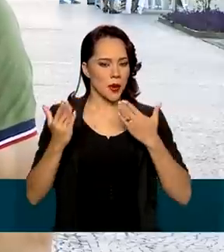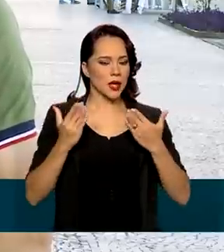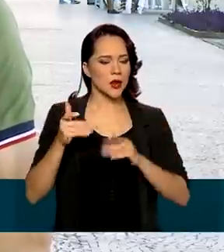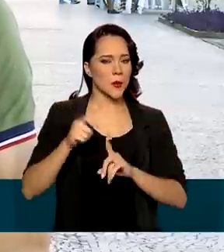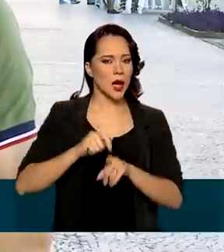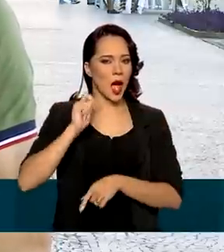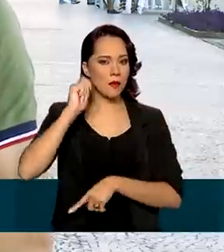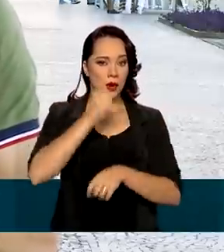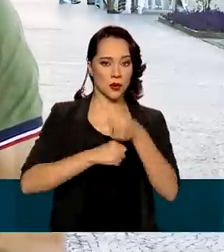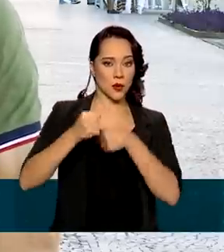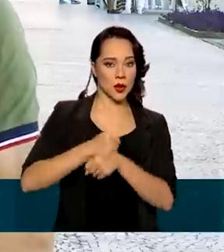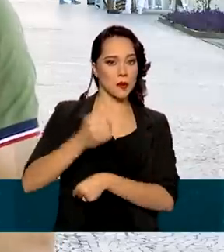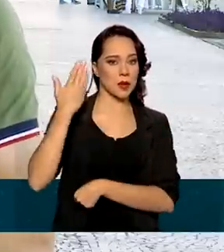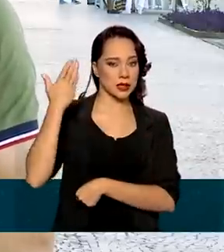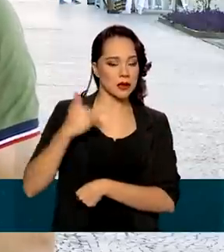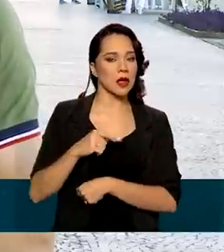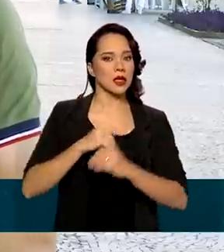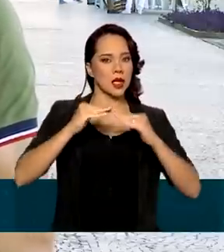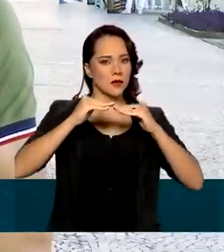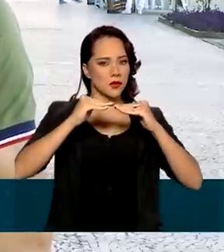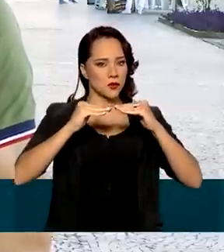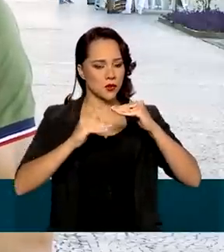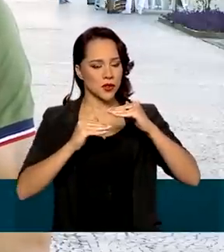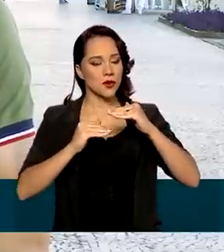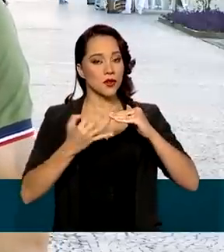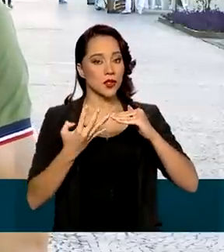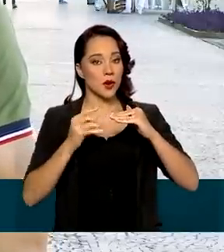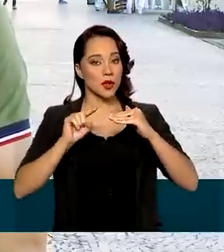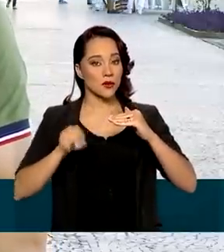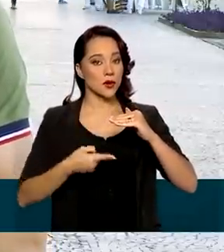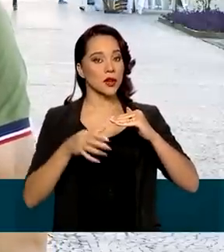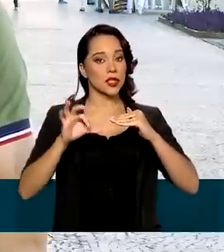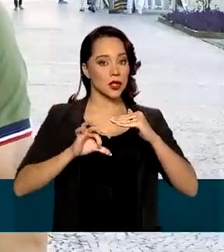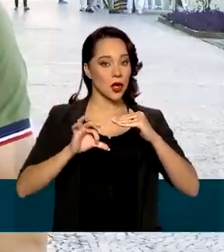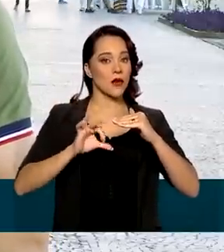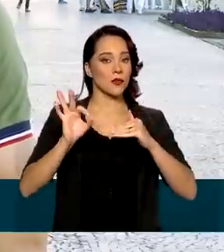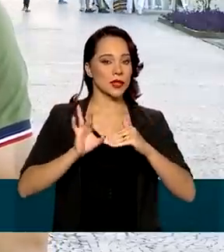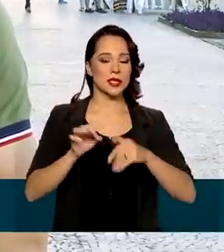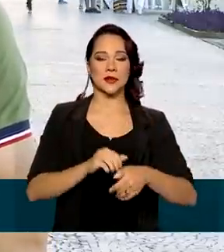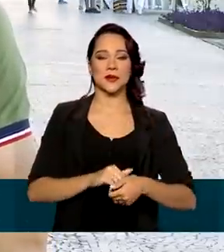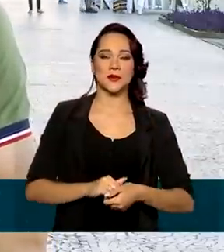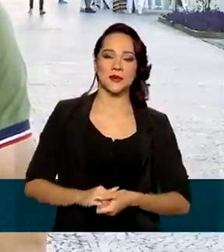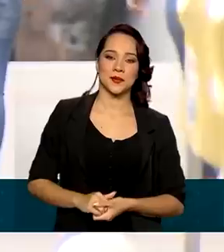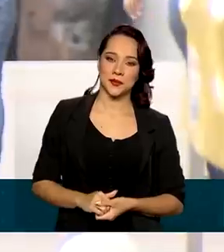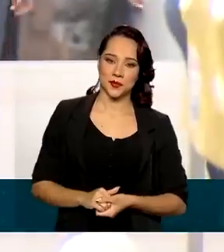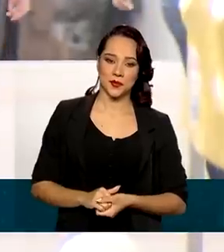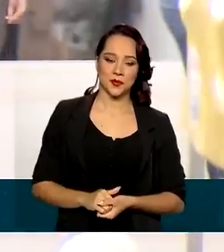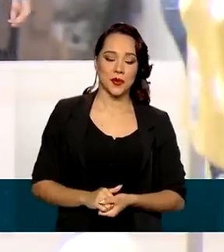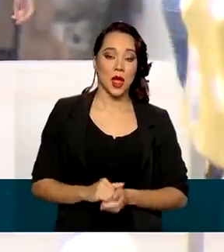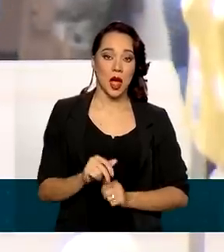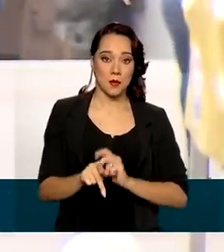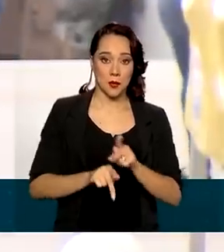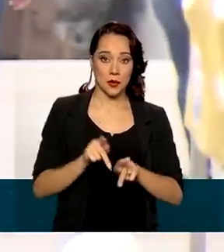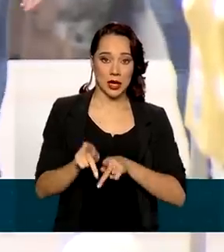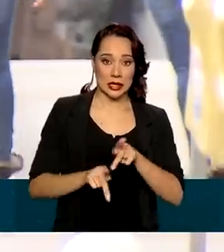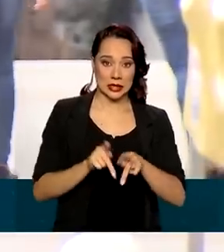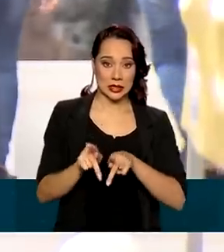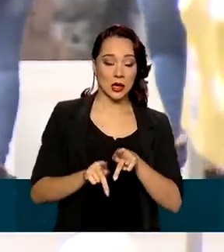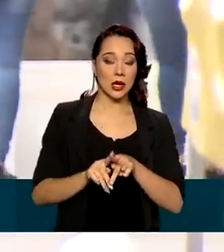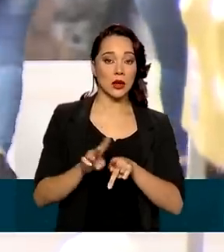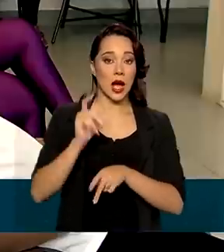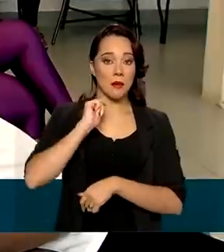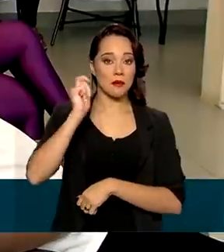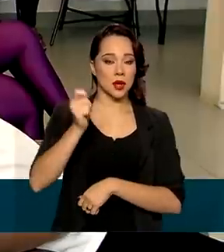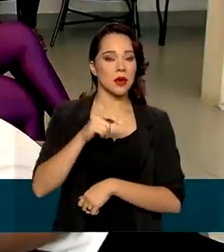com abril do ano passado, houve queda de 4,9 pontos percentuais. A população ocupada em